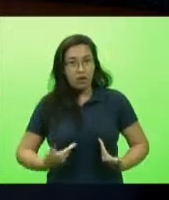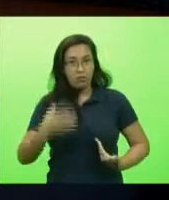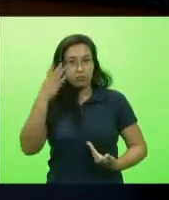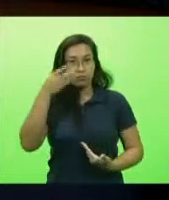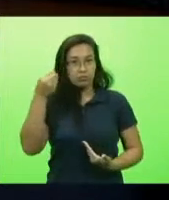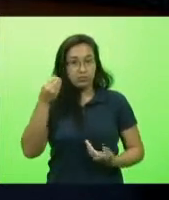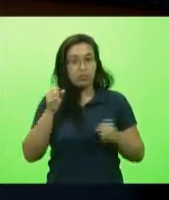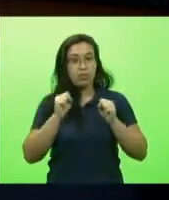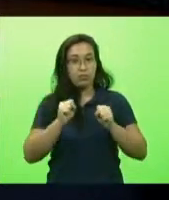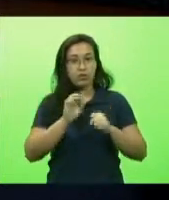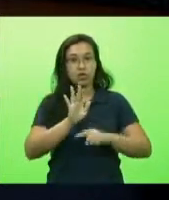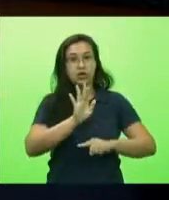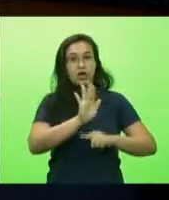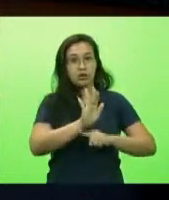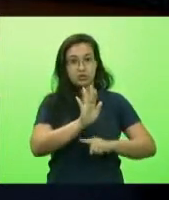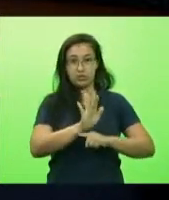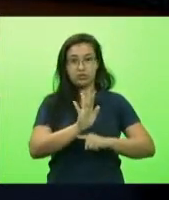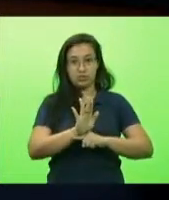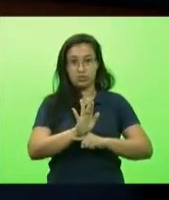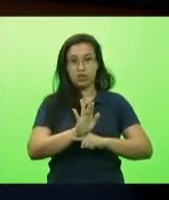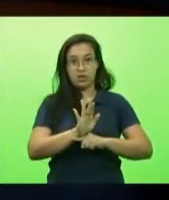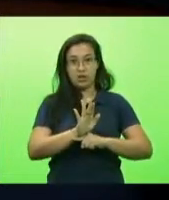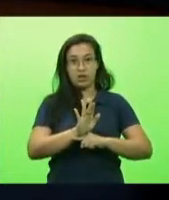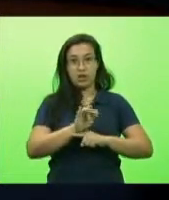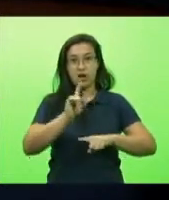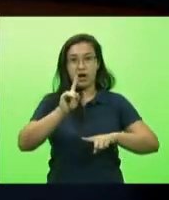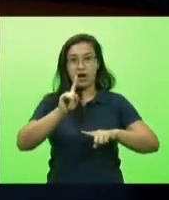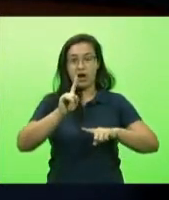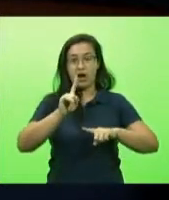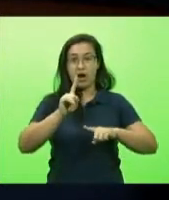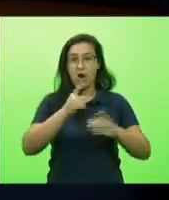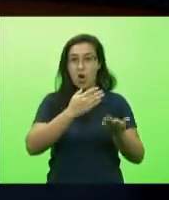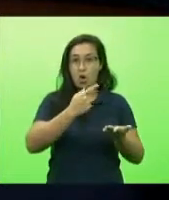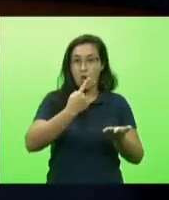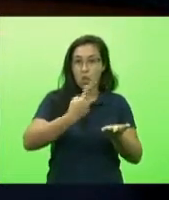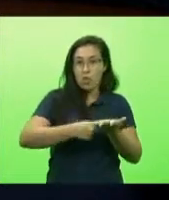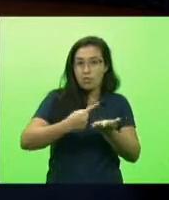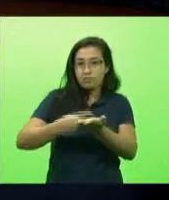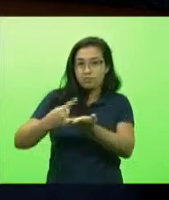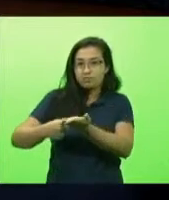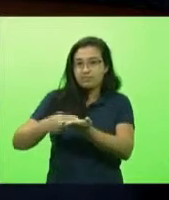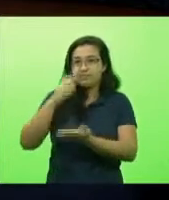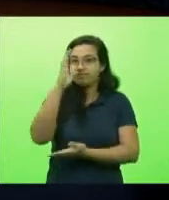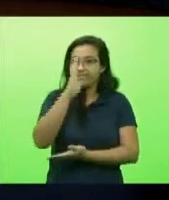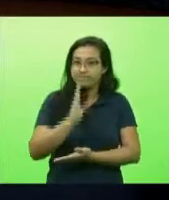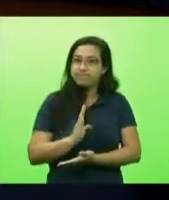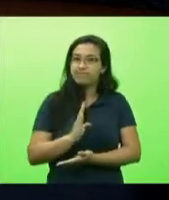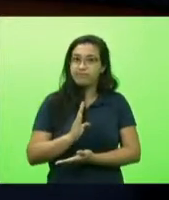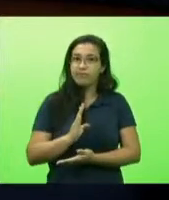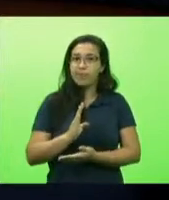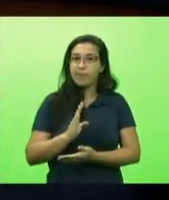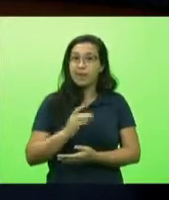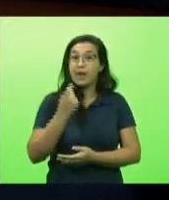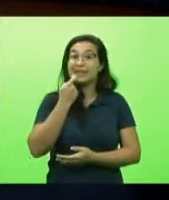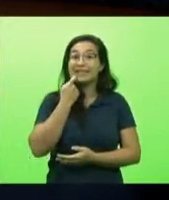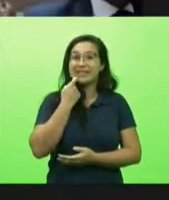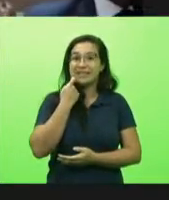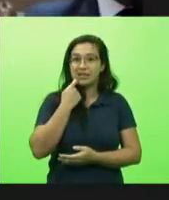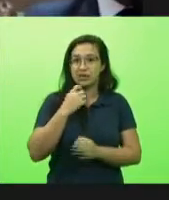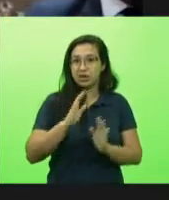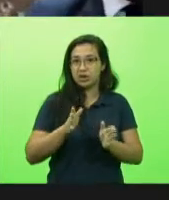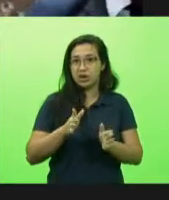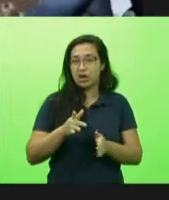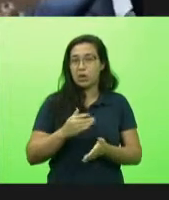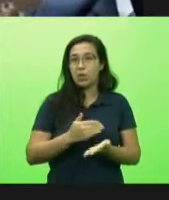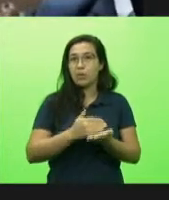nós já estamos numa articulação nacional na última sexta-feira só 10 segundos mais 30